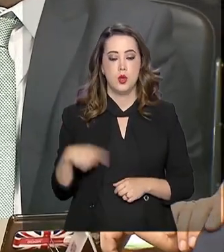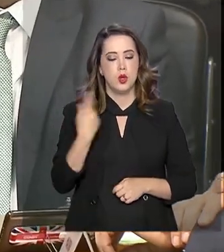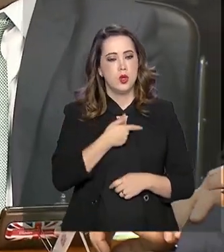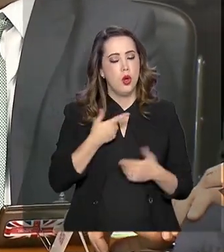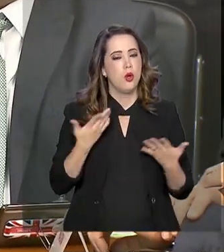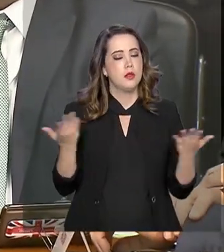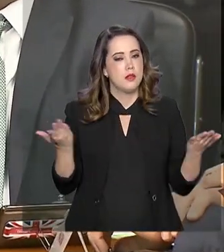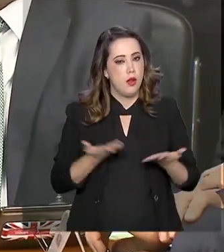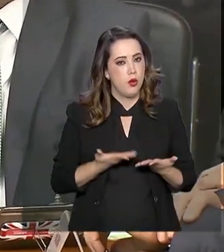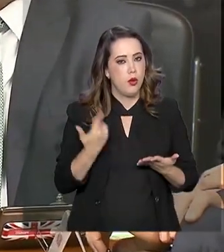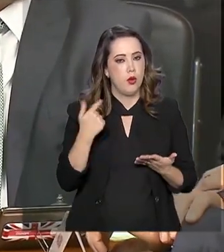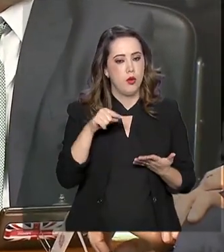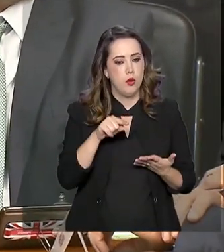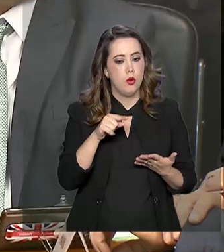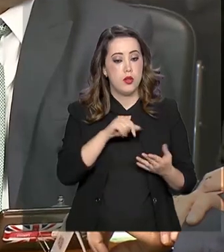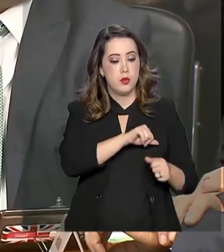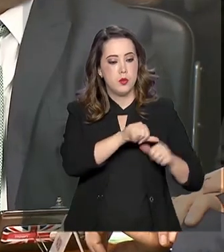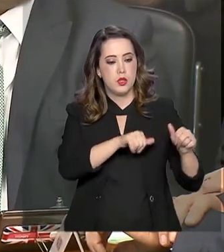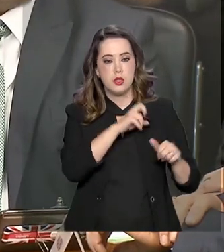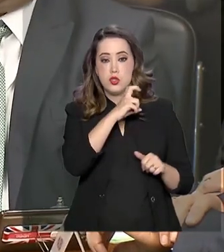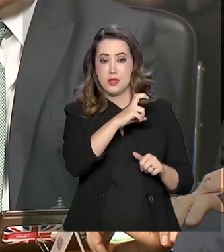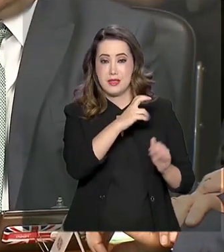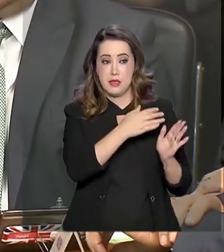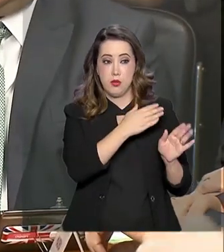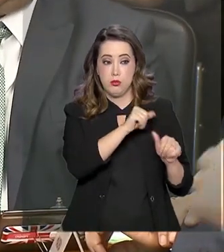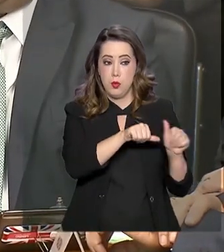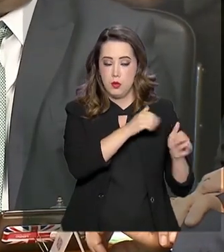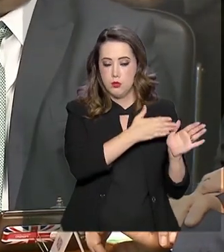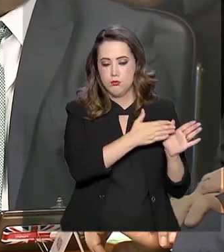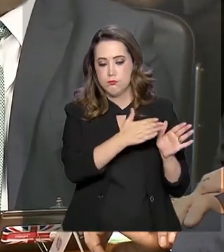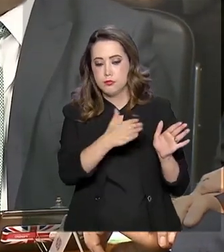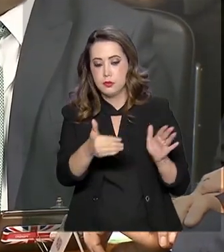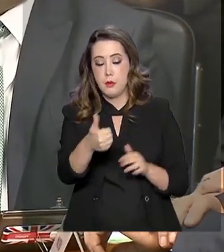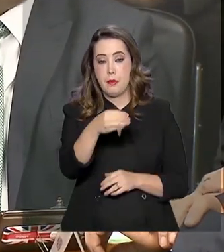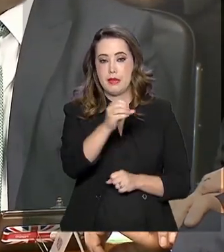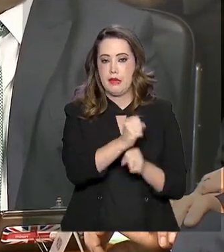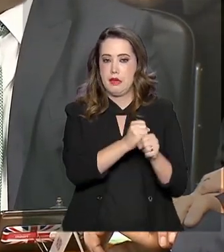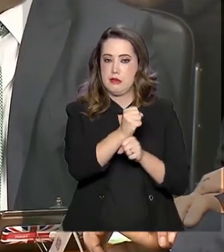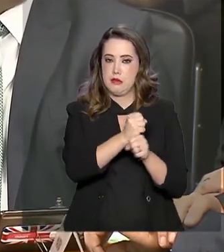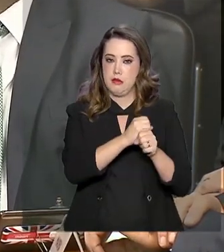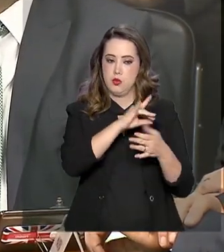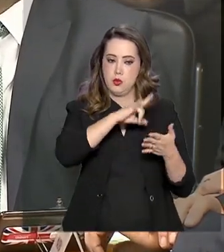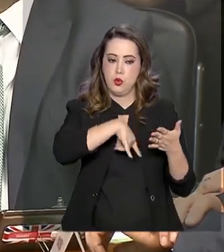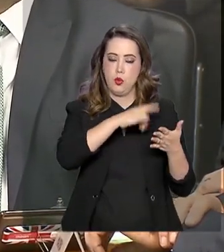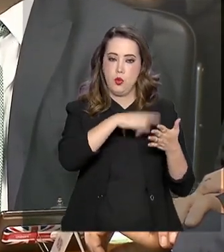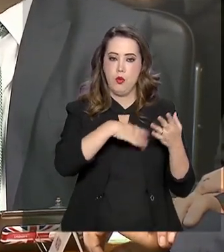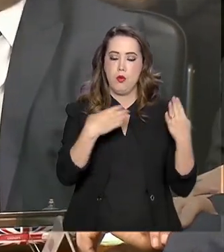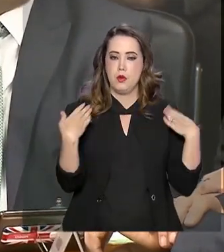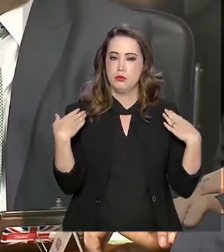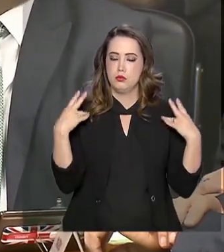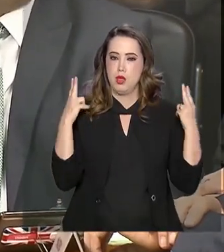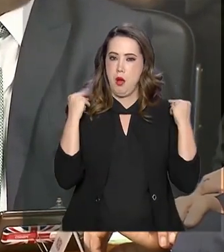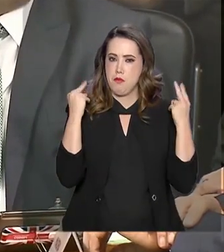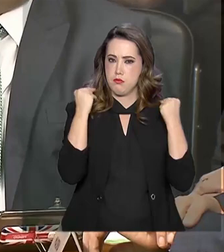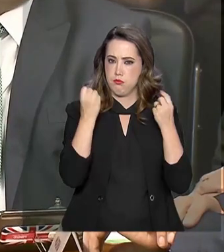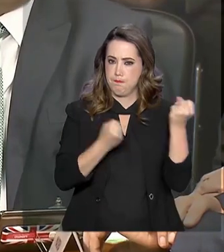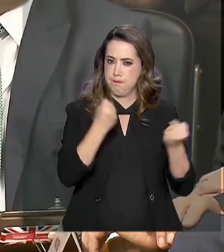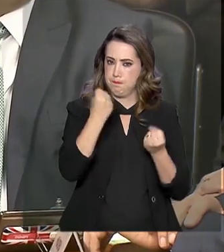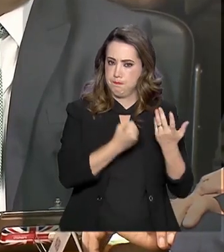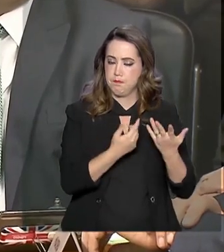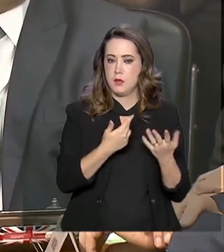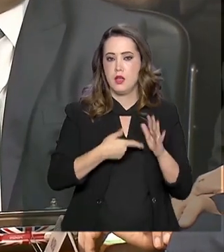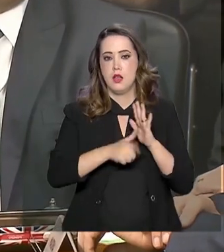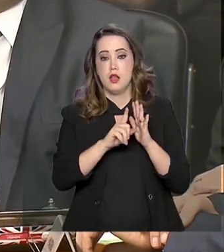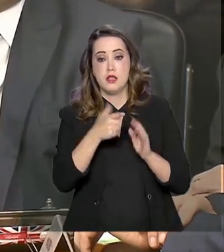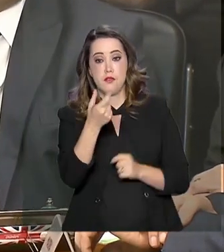ali estendendo de 5 para 10 anos a validade da carteira de motorista, passando de 20 para 40 pontos o limite para se